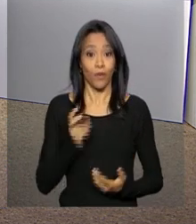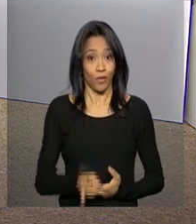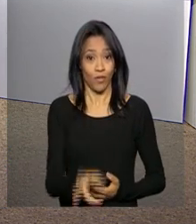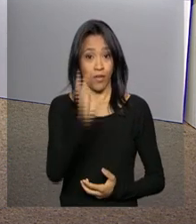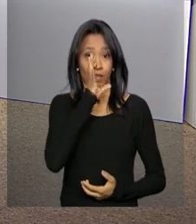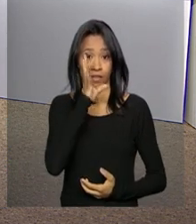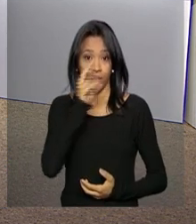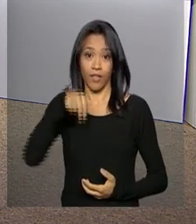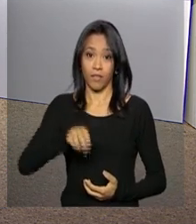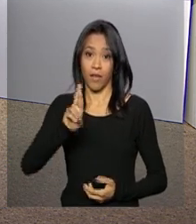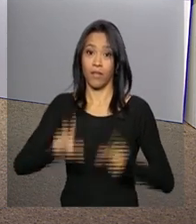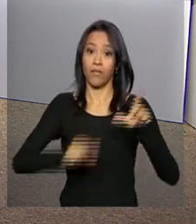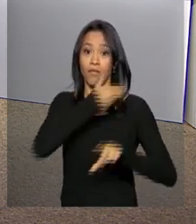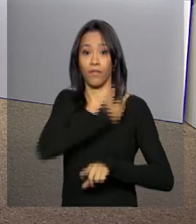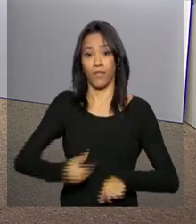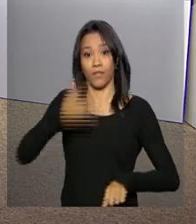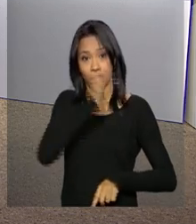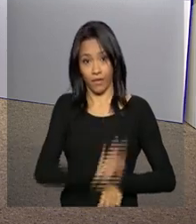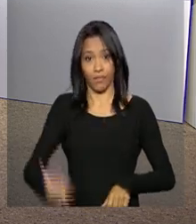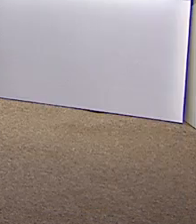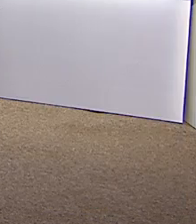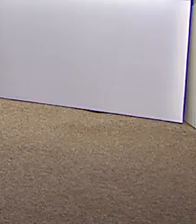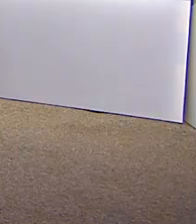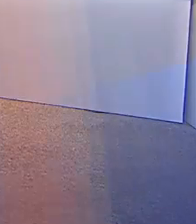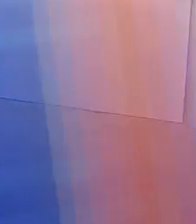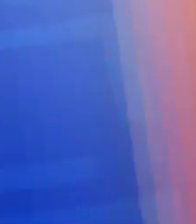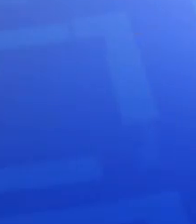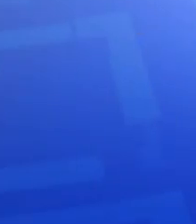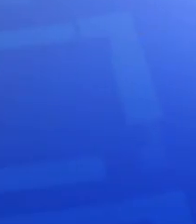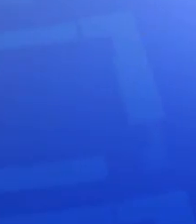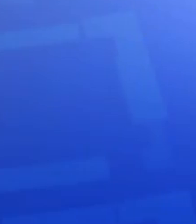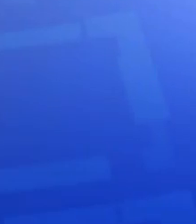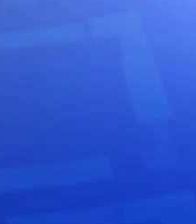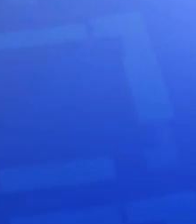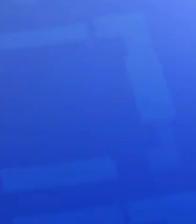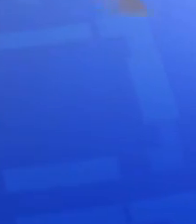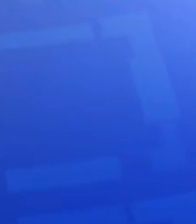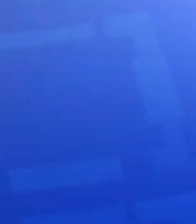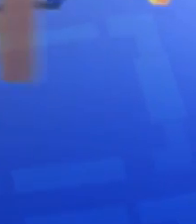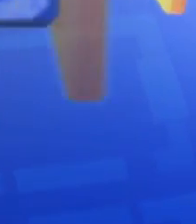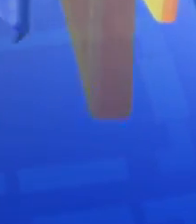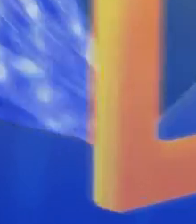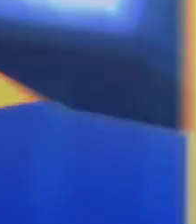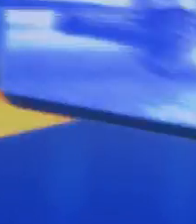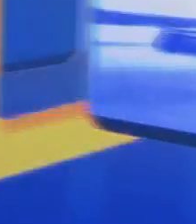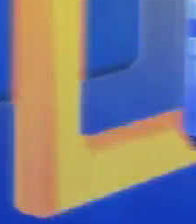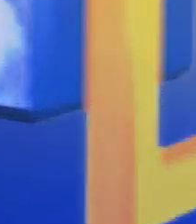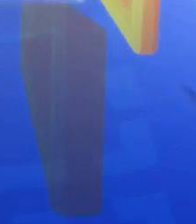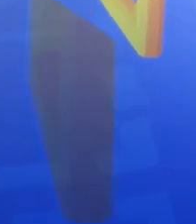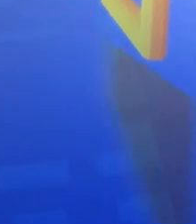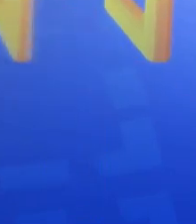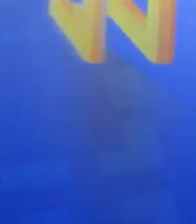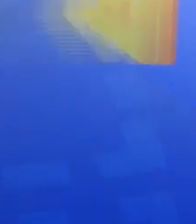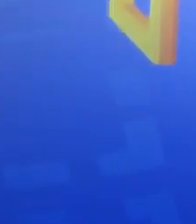Continue com a gente. NBR é a TV do Governo Federal. Música Música